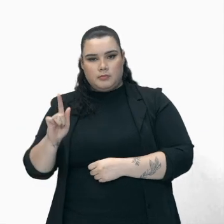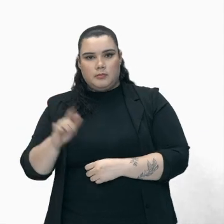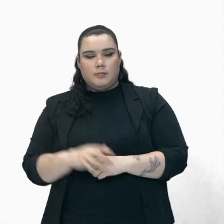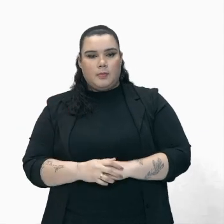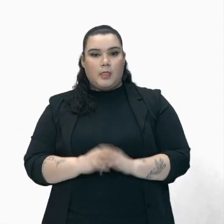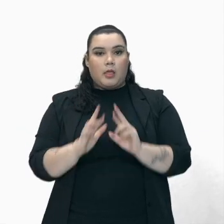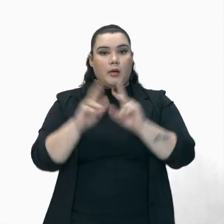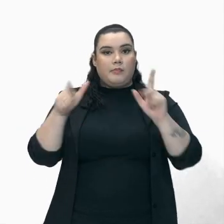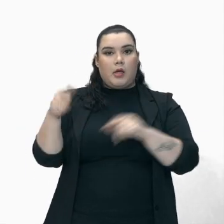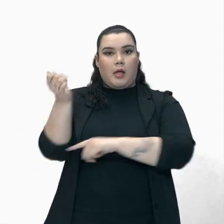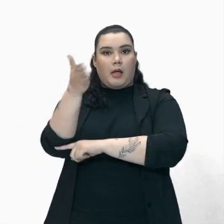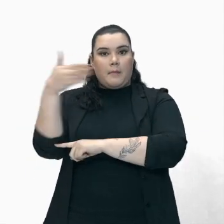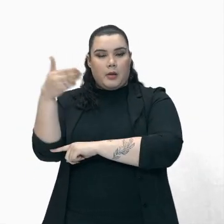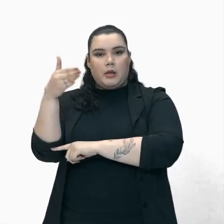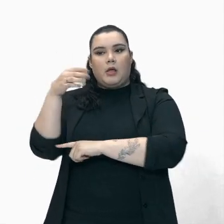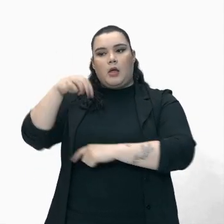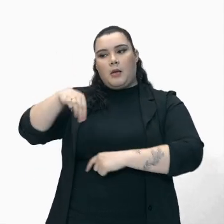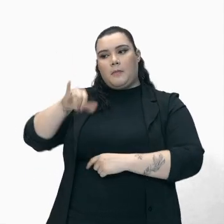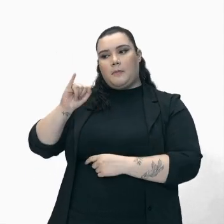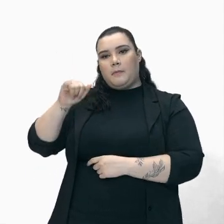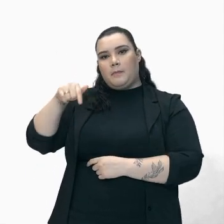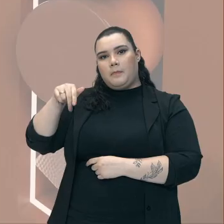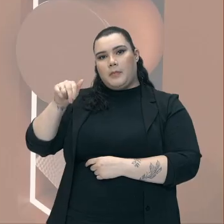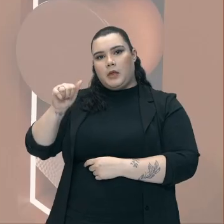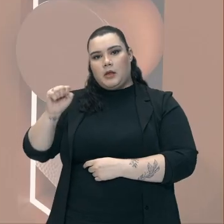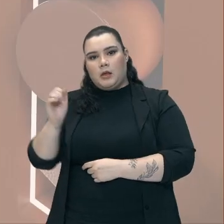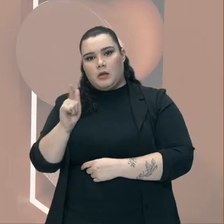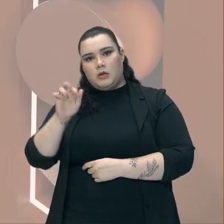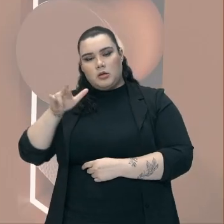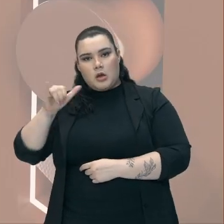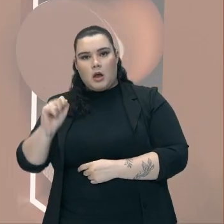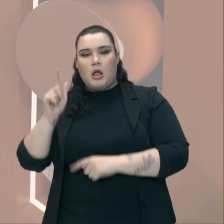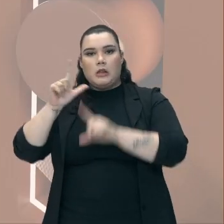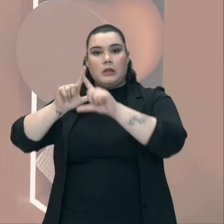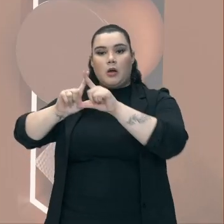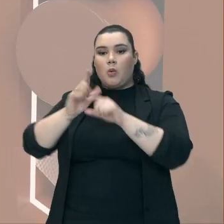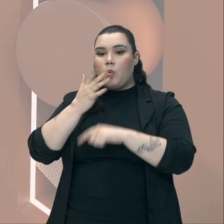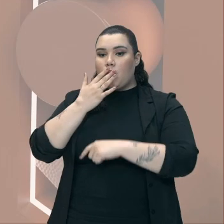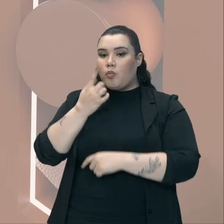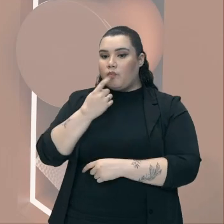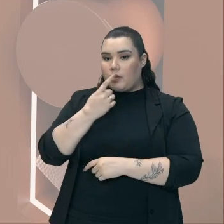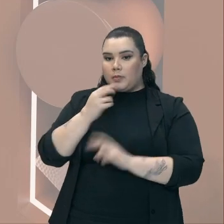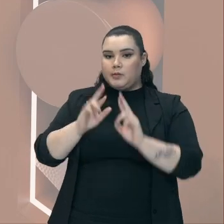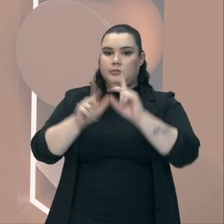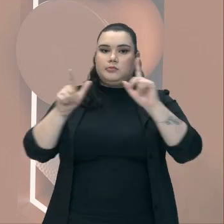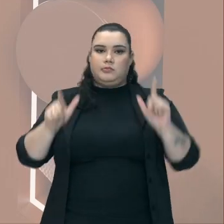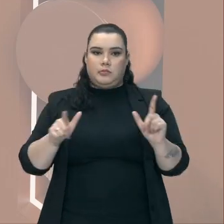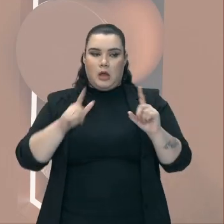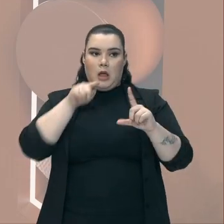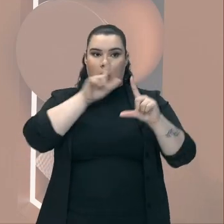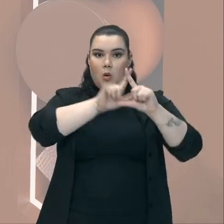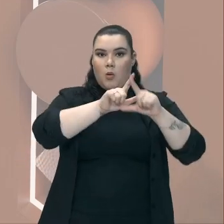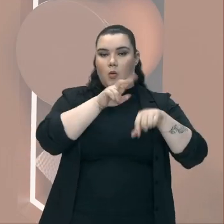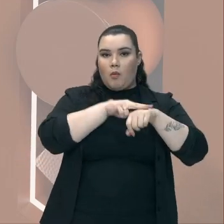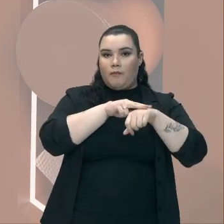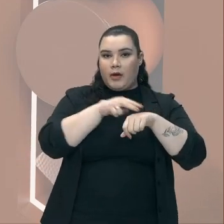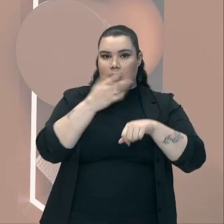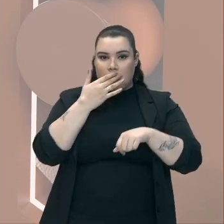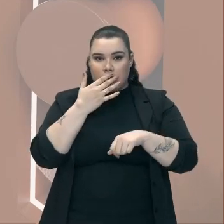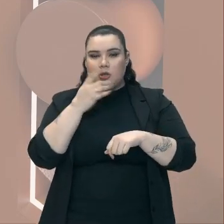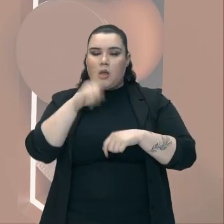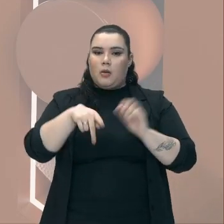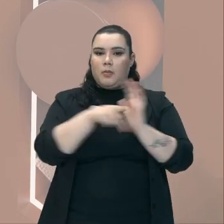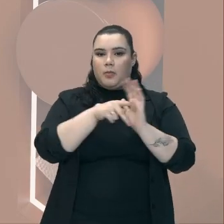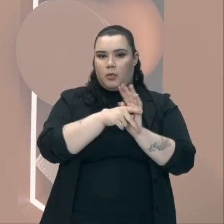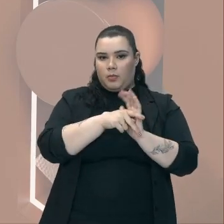vermelho Ao invés do verde Que era original ali Do movimento Dos inconfidentes